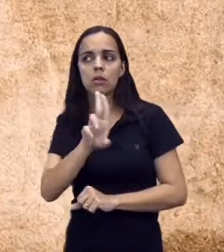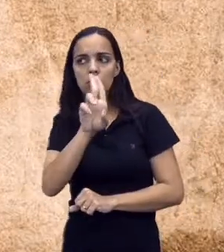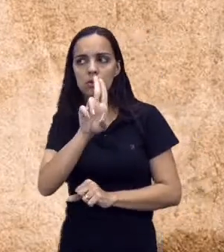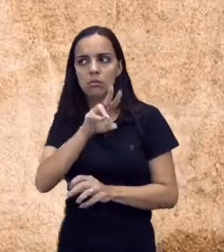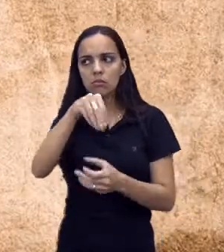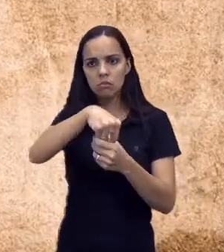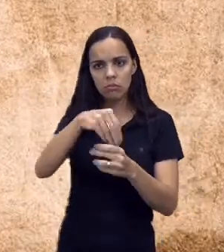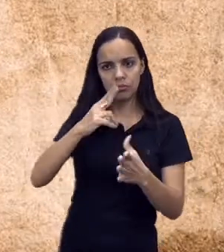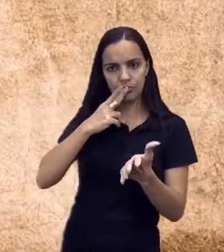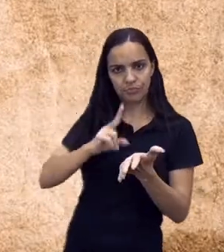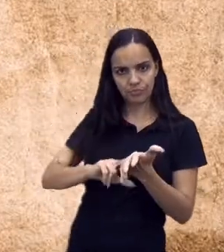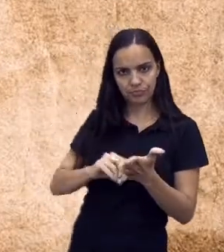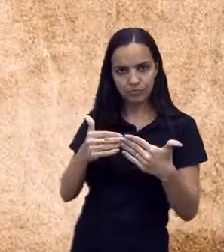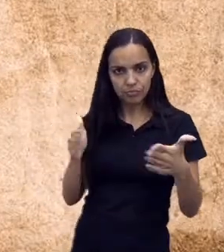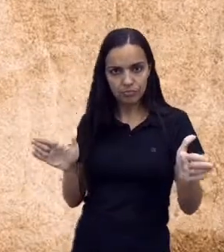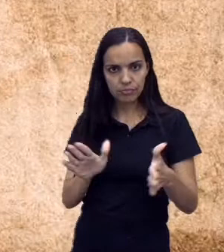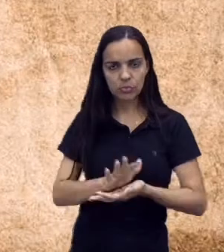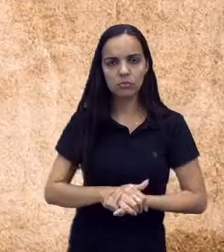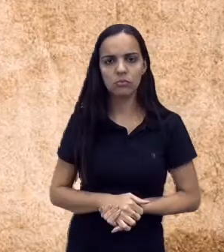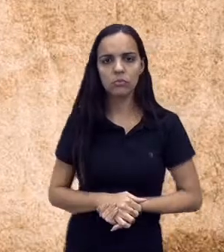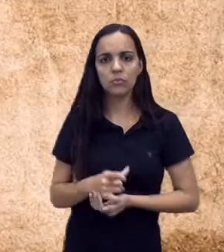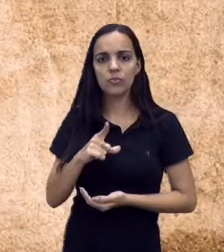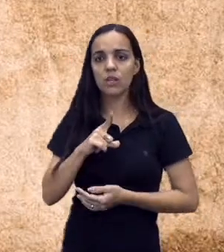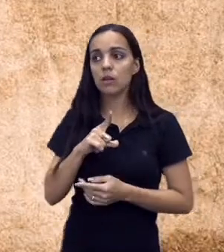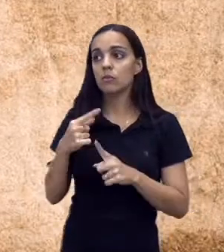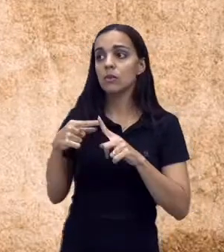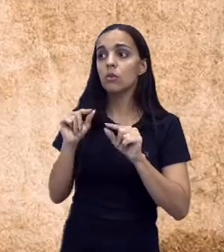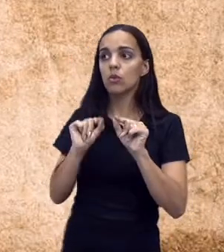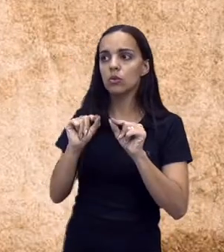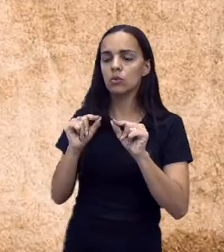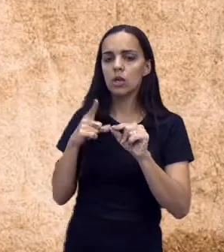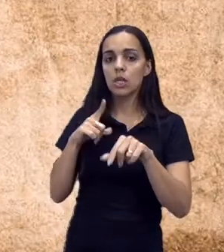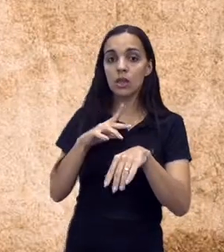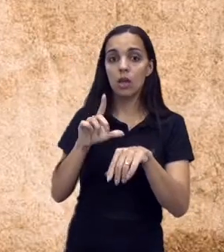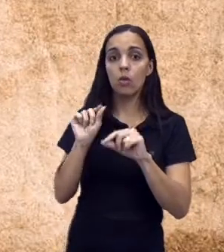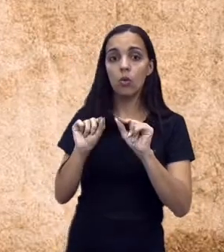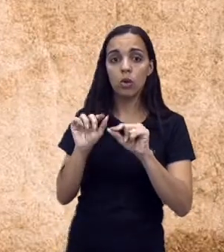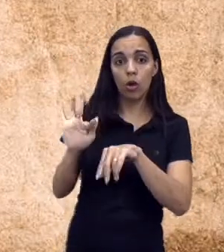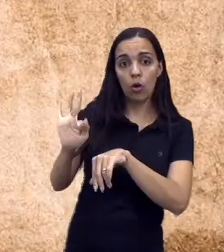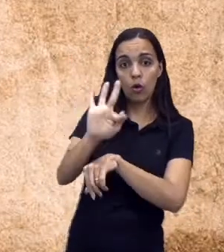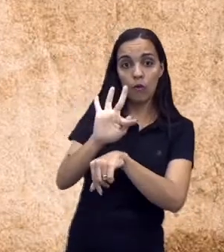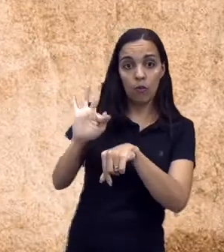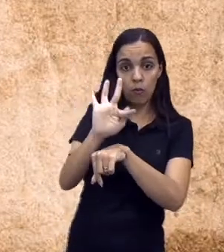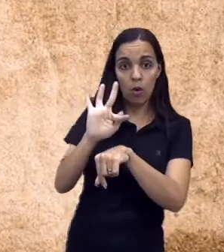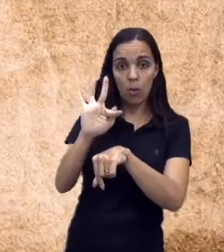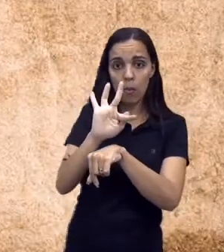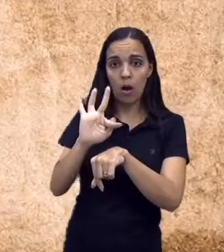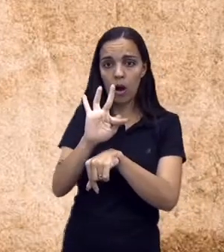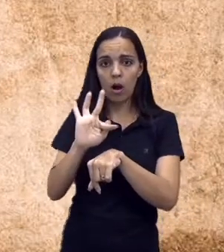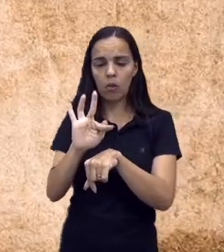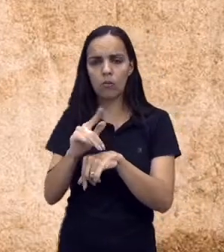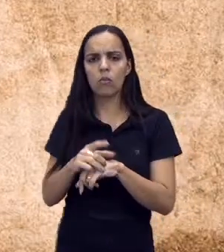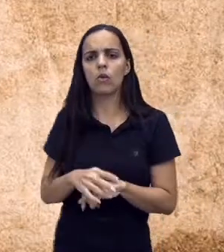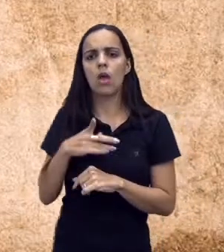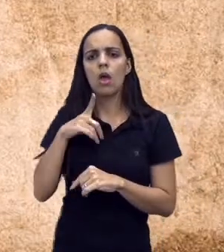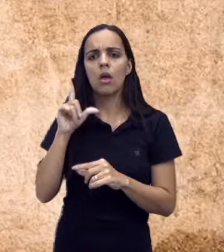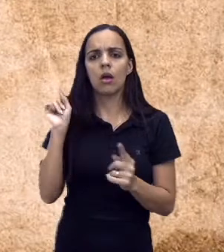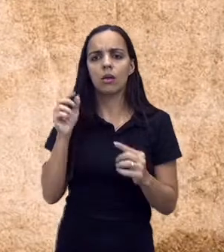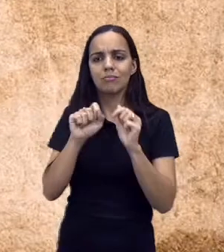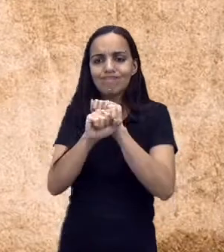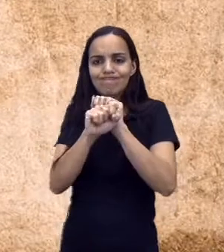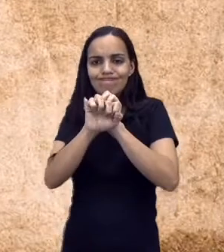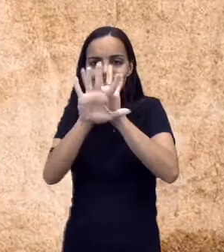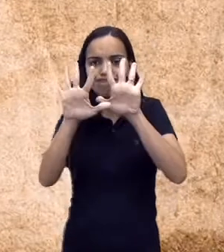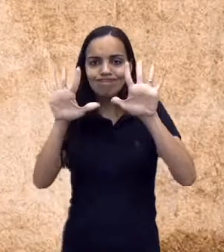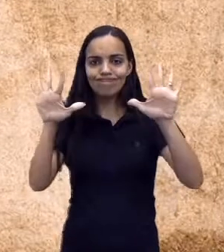nessa carta aberta? Primeira coisa é que é um texto curto, um texto curto, formal, claro